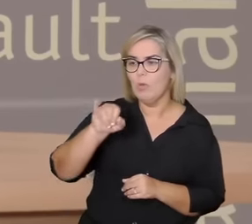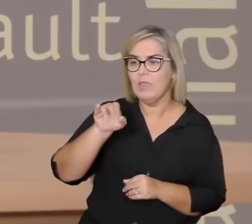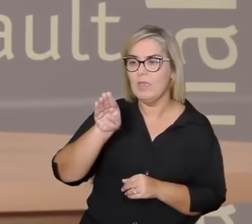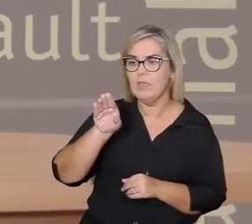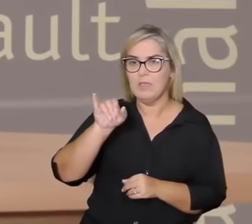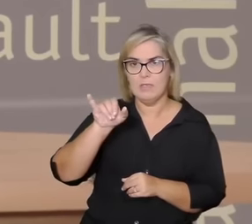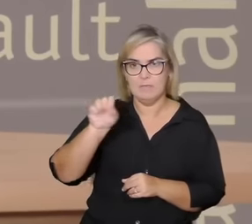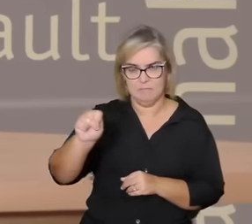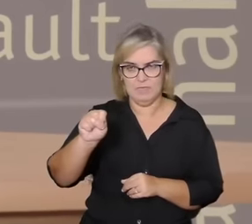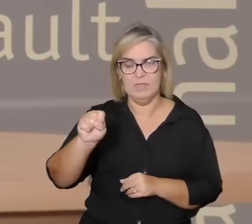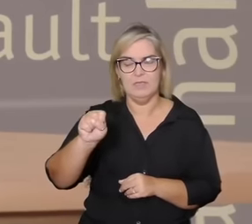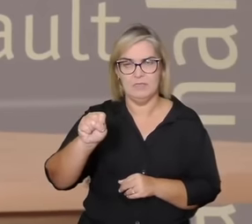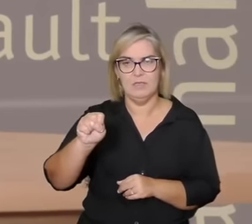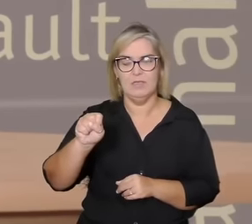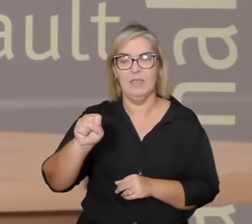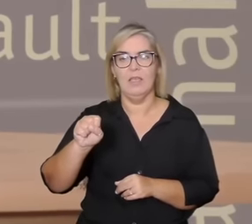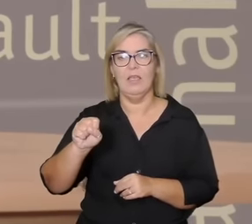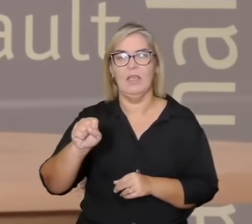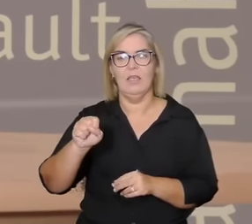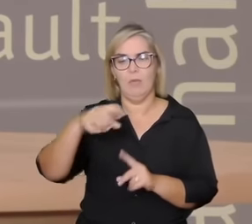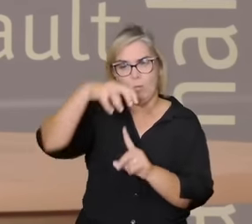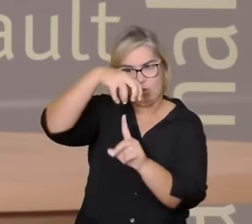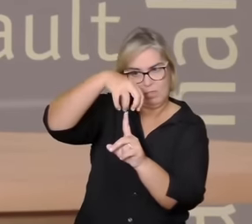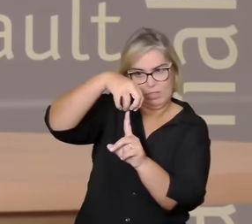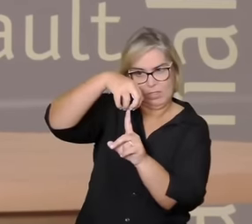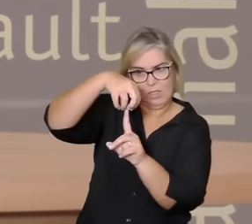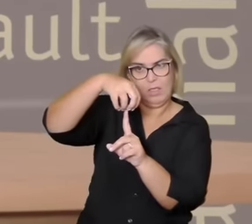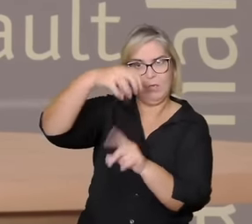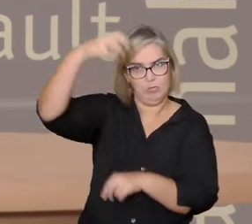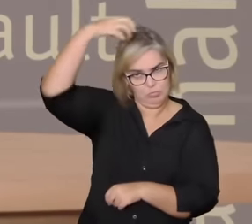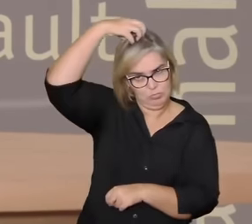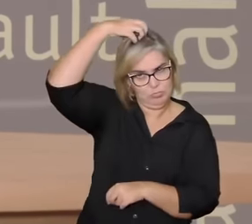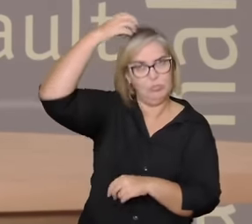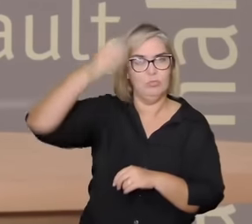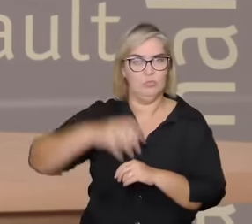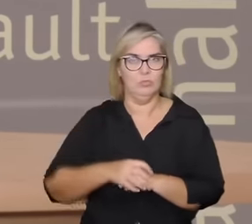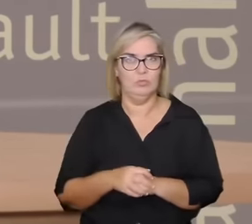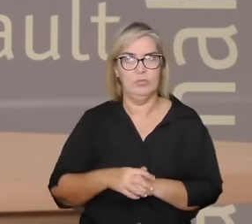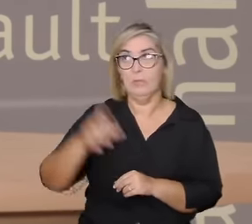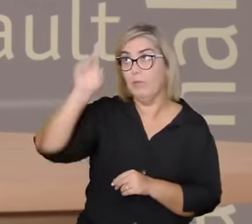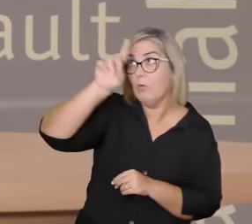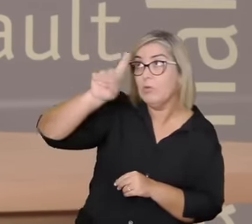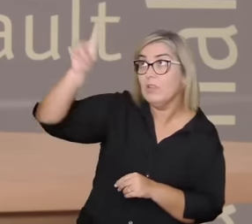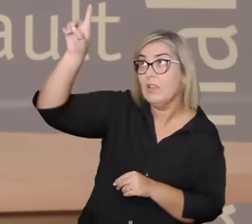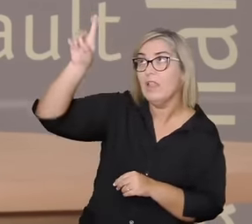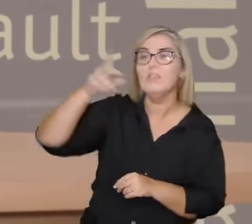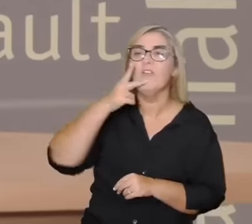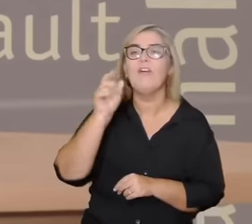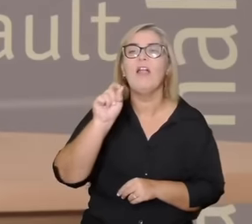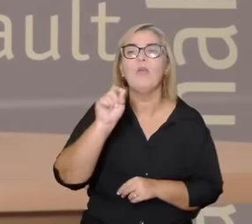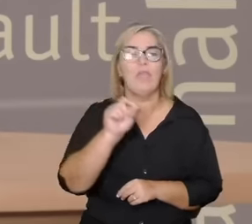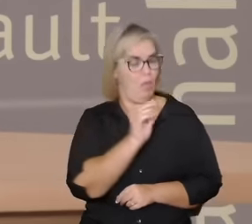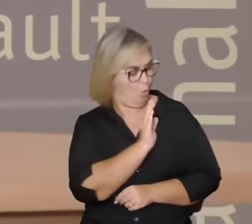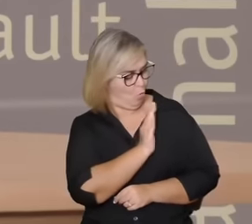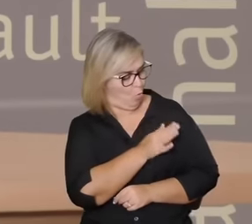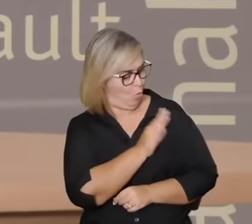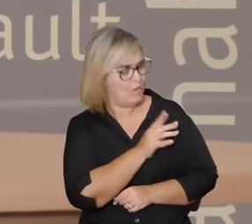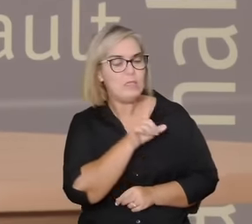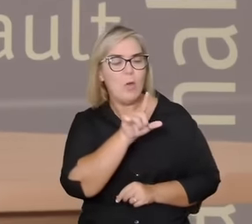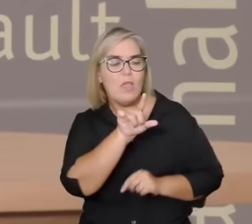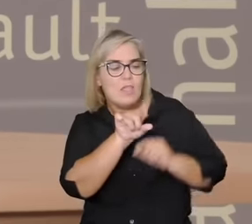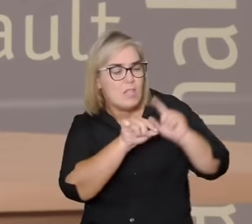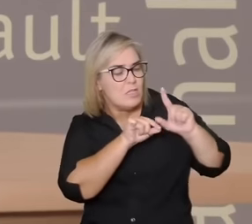com a deusa Maat ele está falando em selecionar o coração seleciona o coração